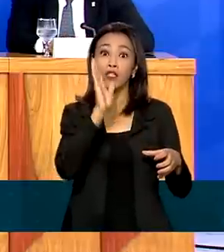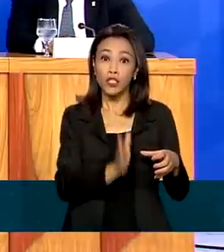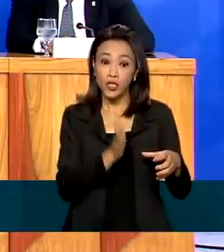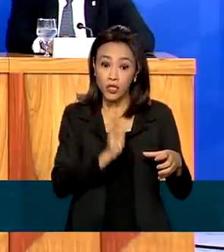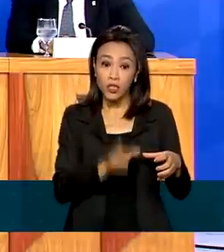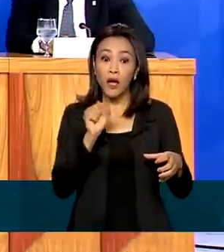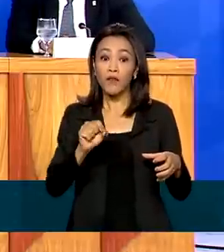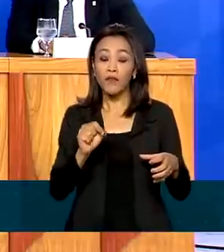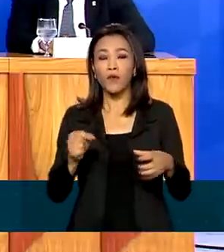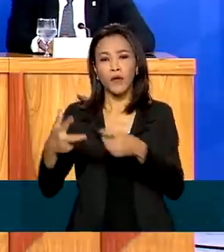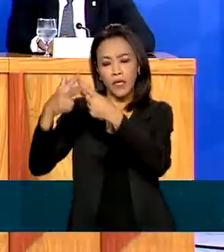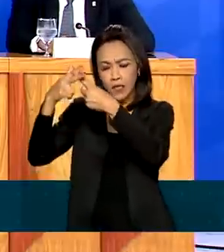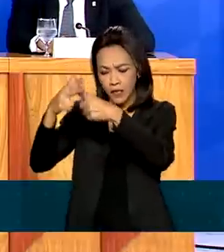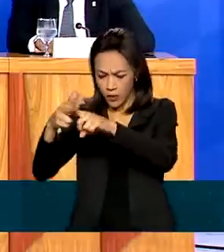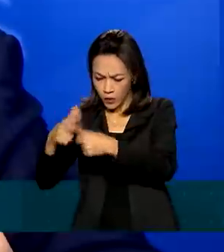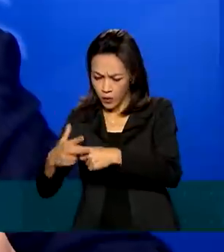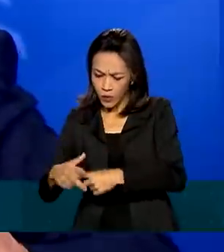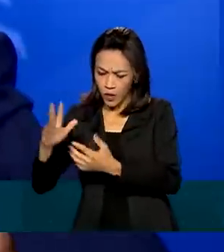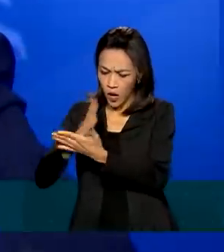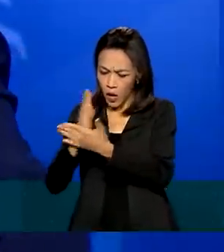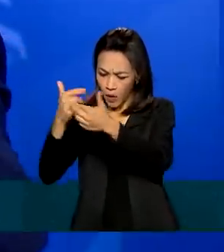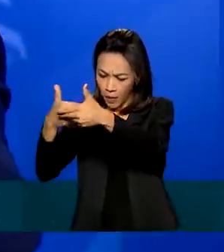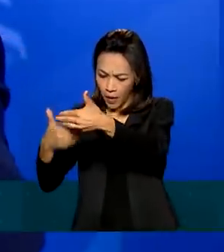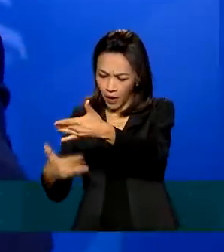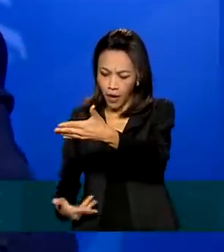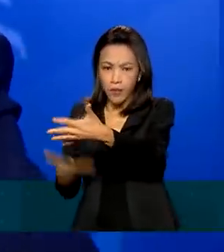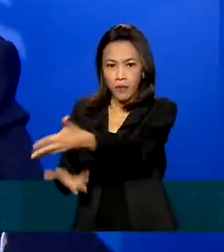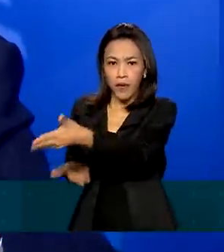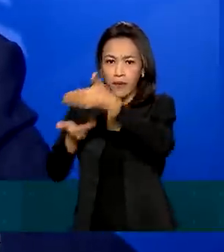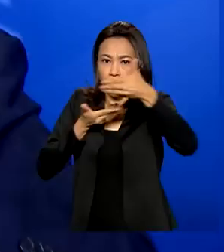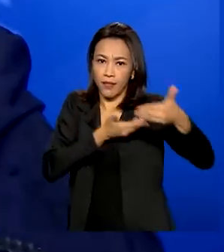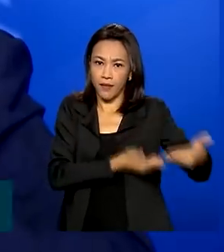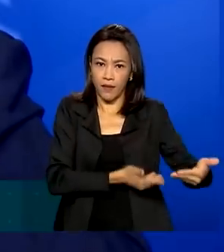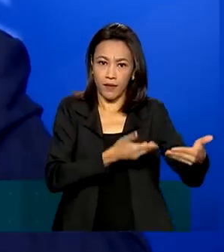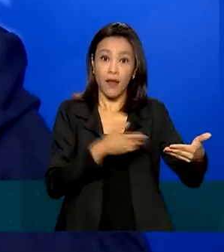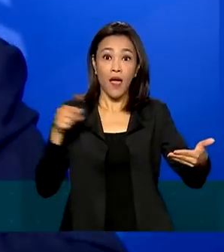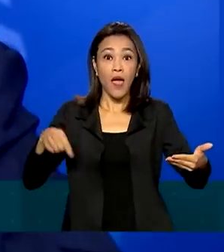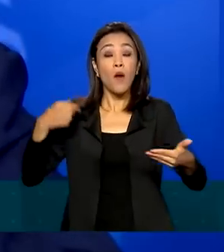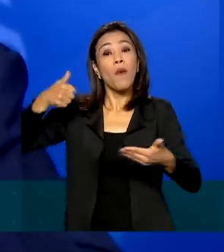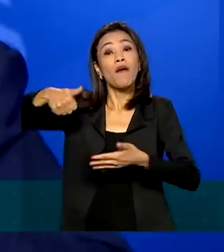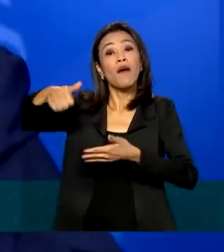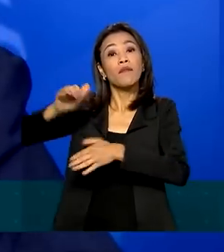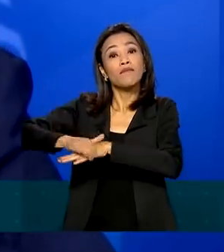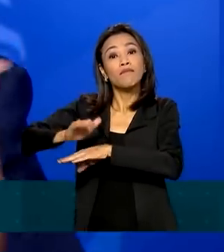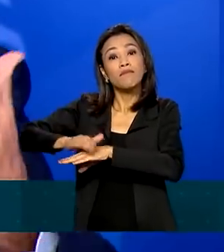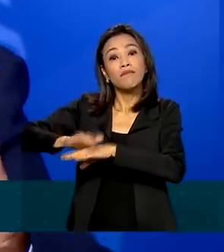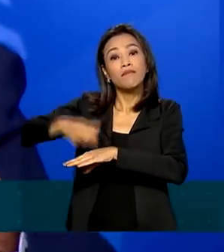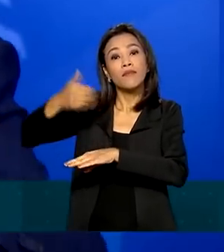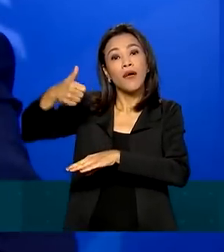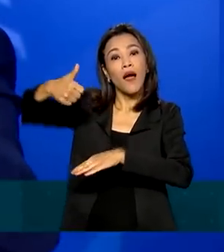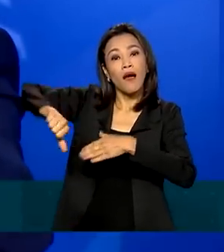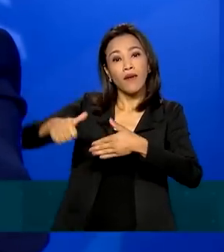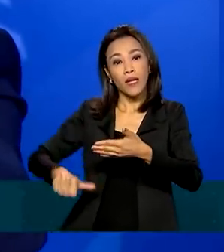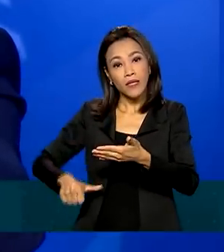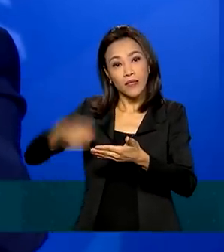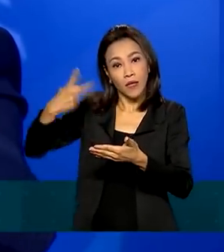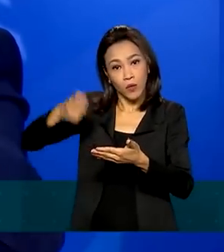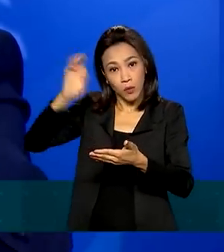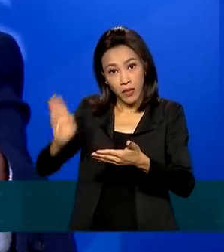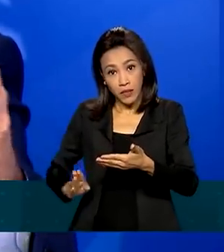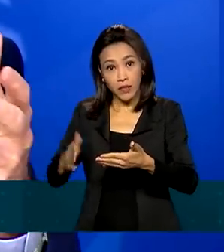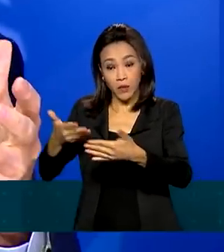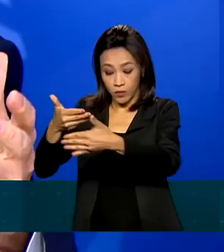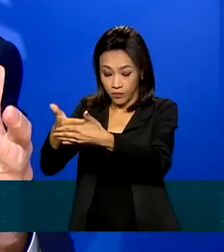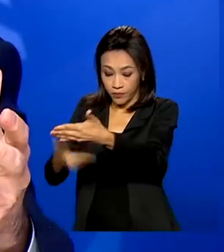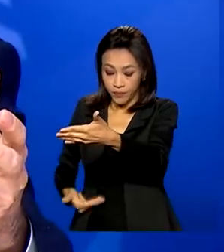coletiva no Palácio do Planalto. A gente entrega o memorando, é uma espécie de avaliação, autoavaliação nossa, dizendo olha, nesses 230